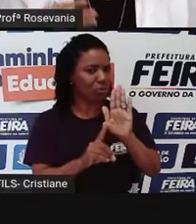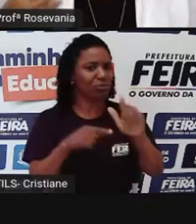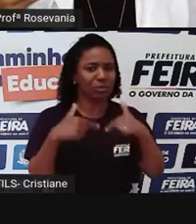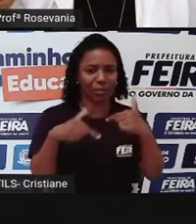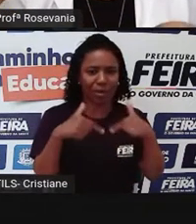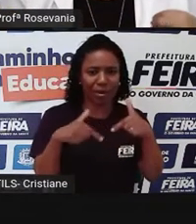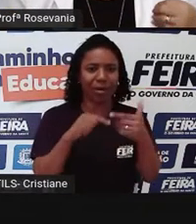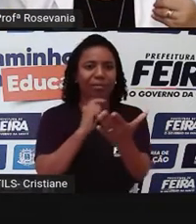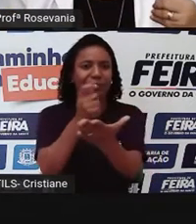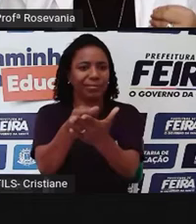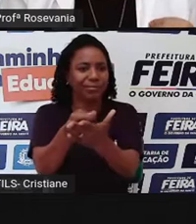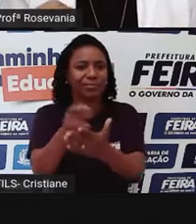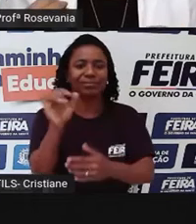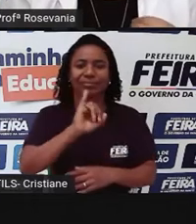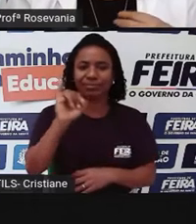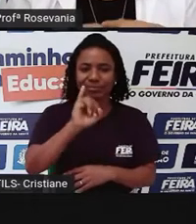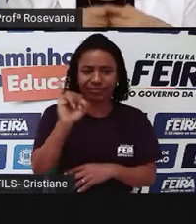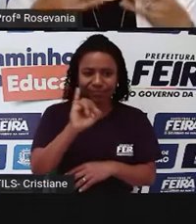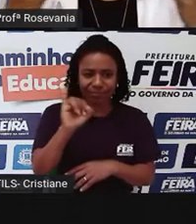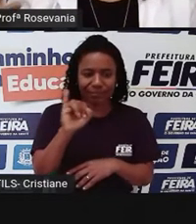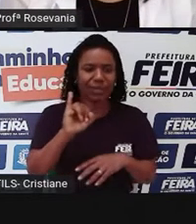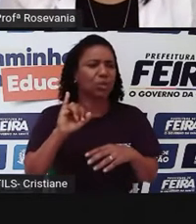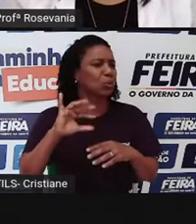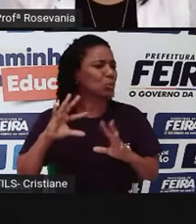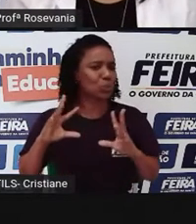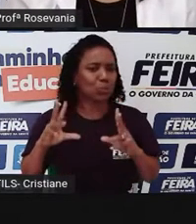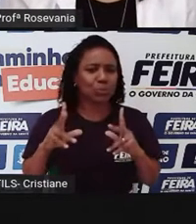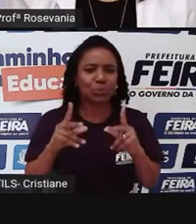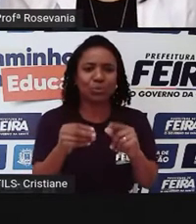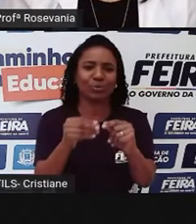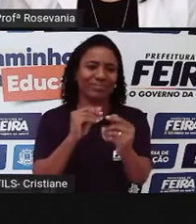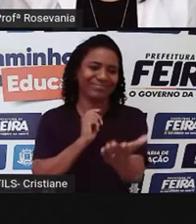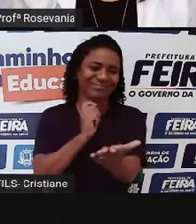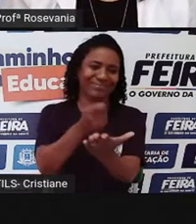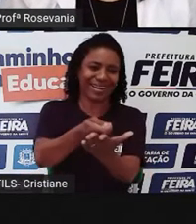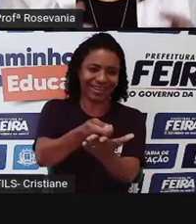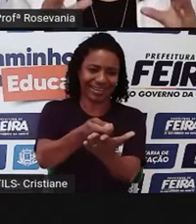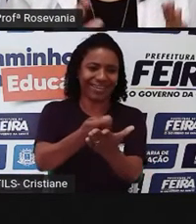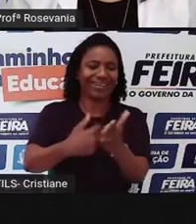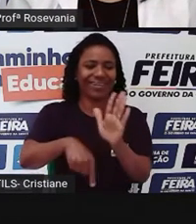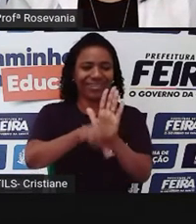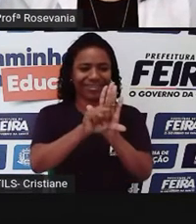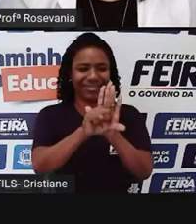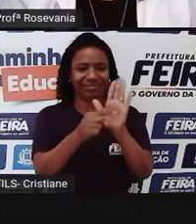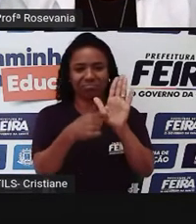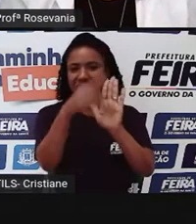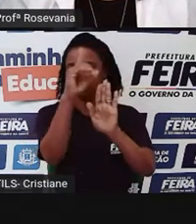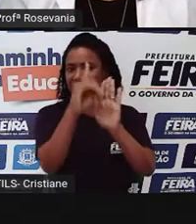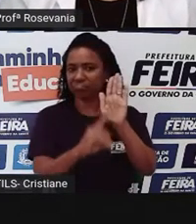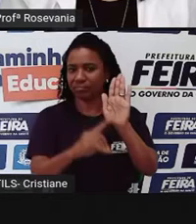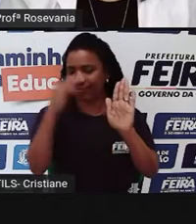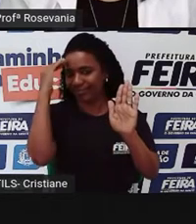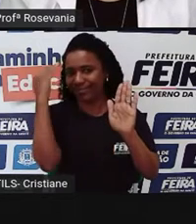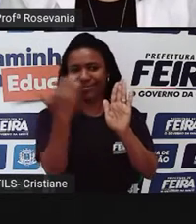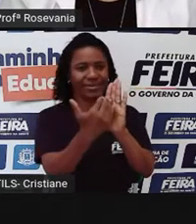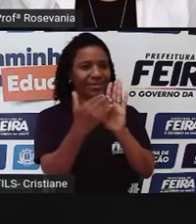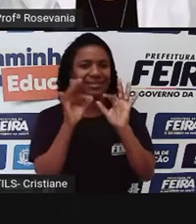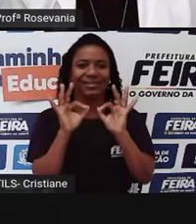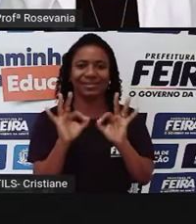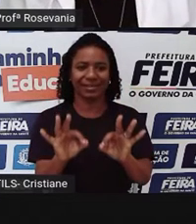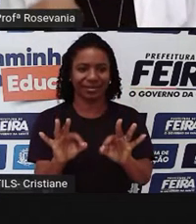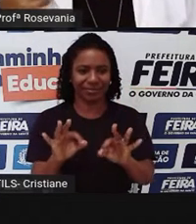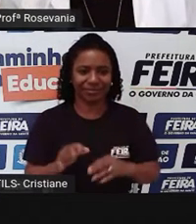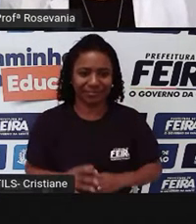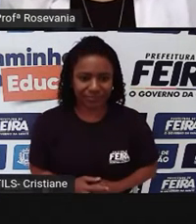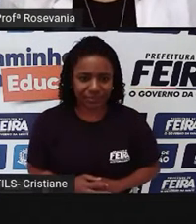impostos direitinho, todas as coisas referentes, né, as leis trabalhistas, tudo funciona da melhor forma possível.